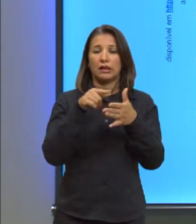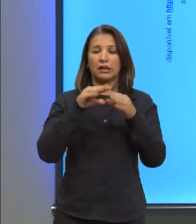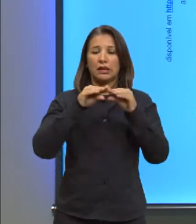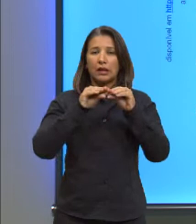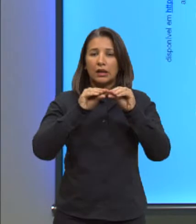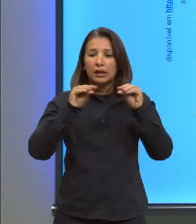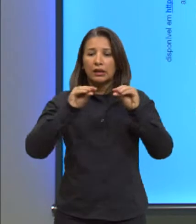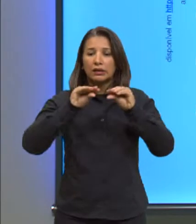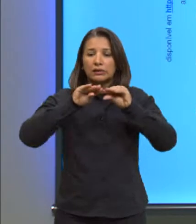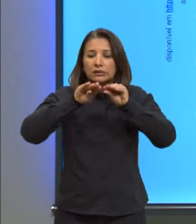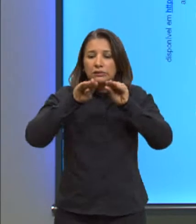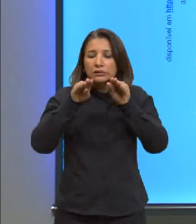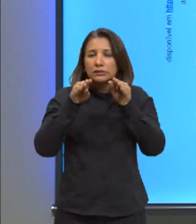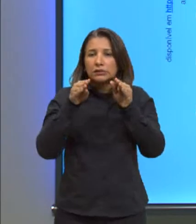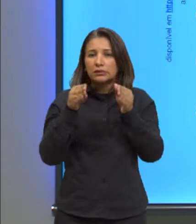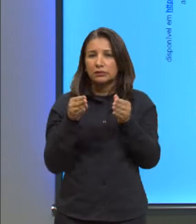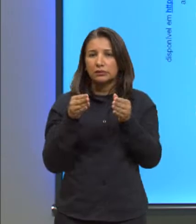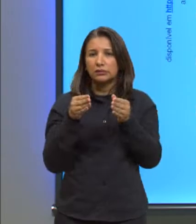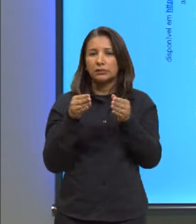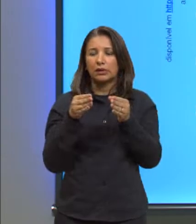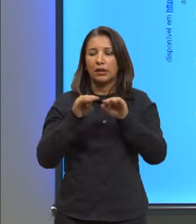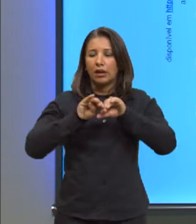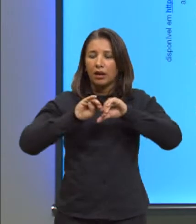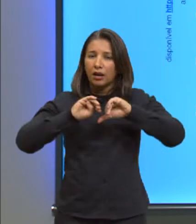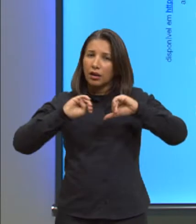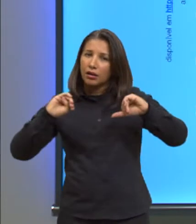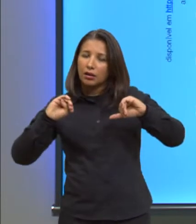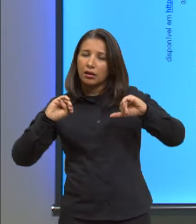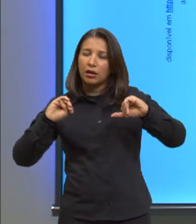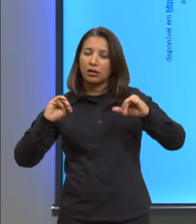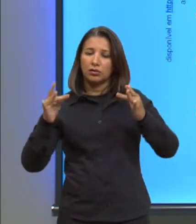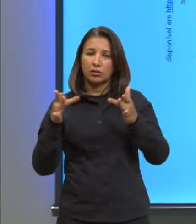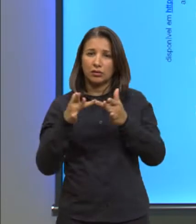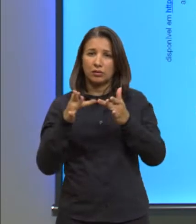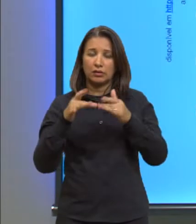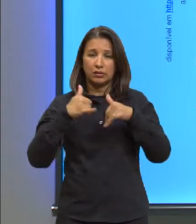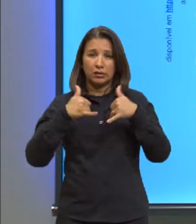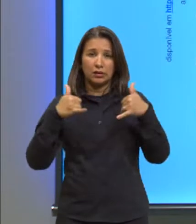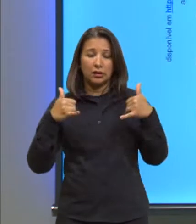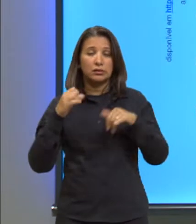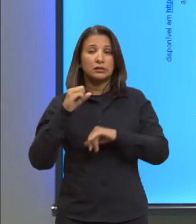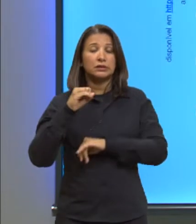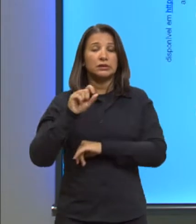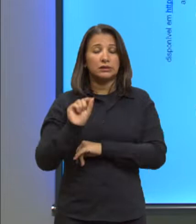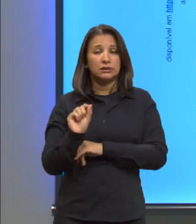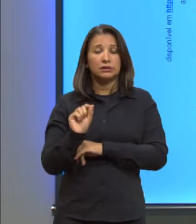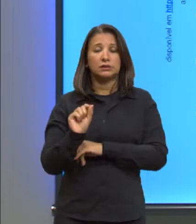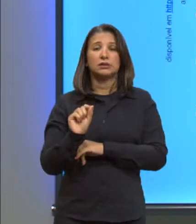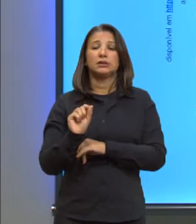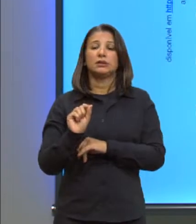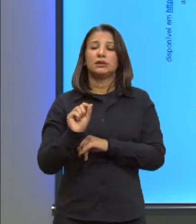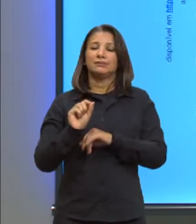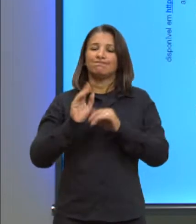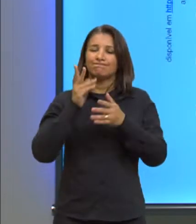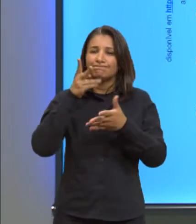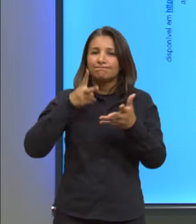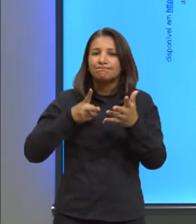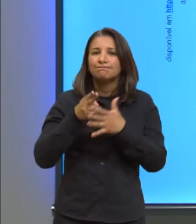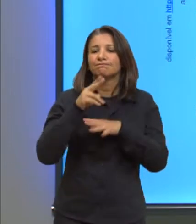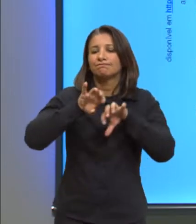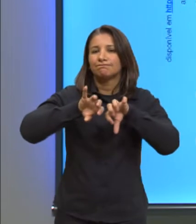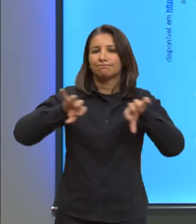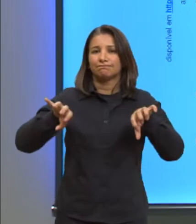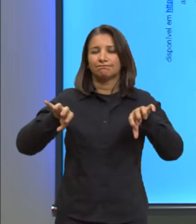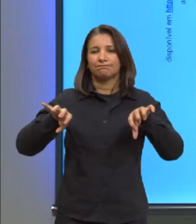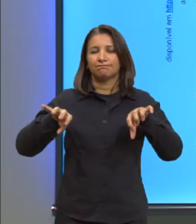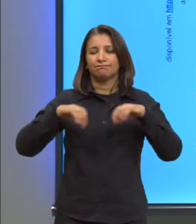curva para um dos lados, afastando-se do contato elétrico e, assim, interrompendo o circuito. Pode